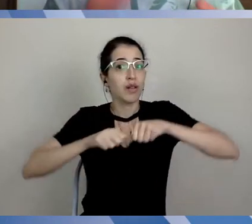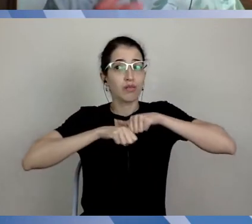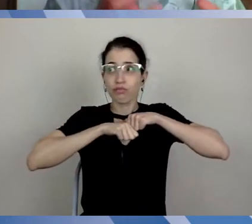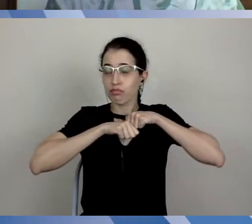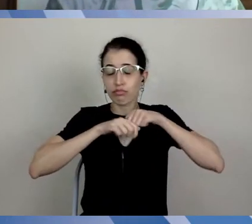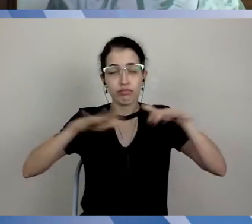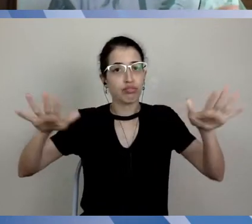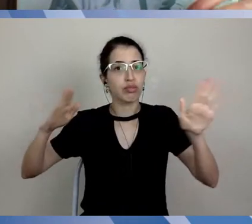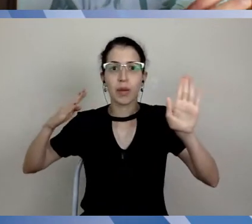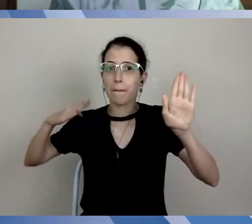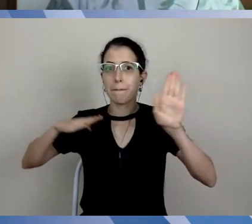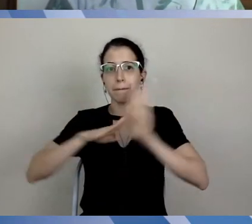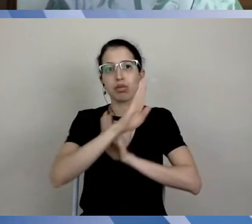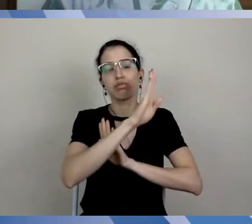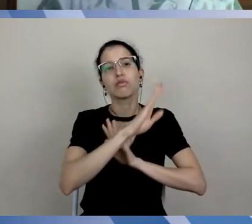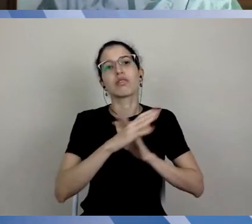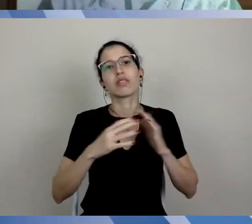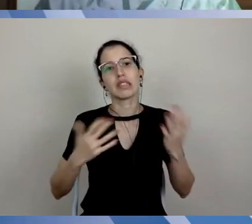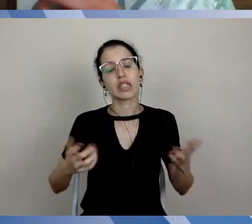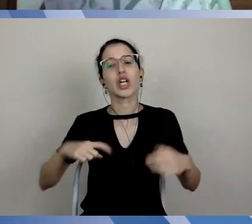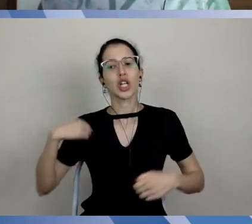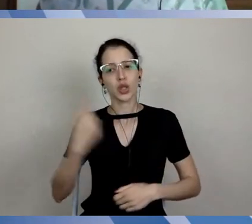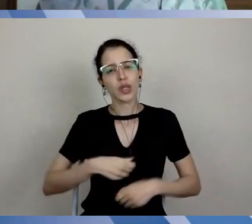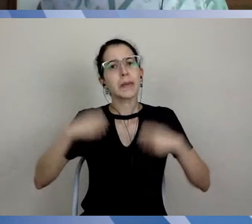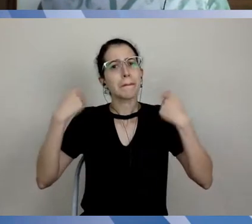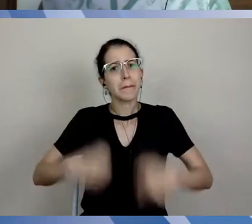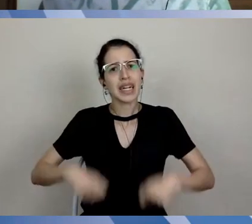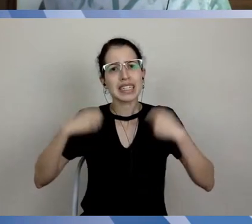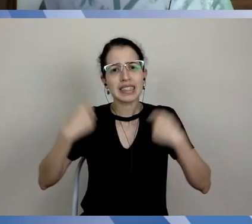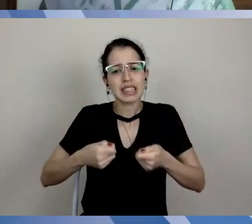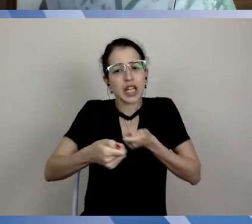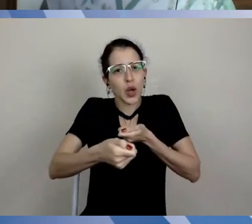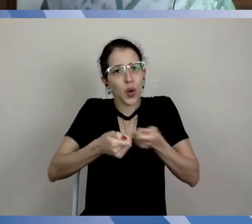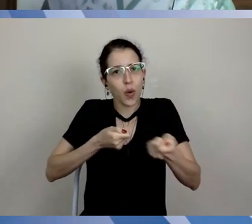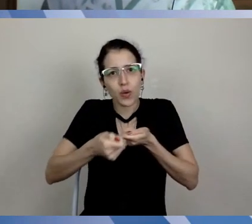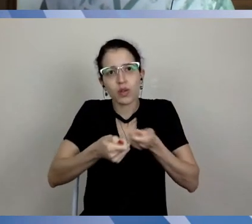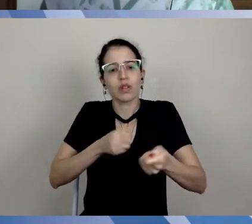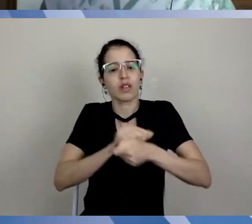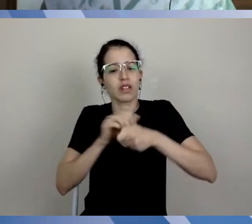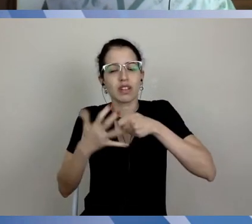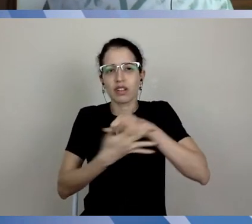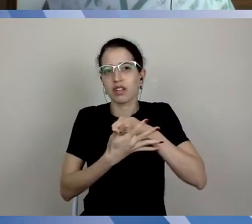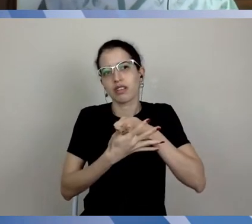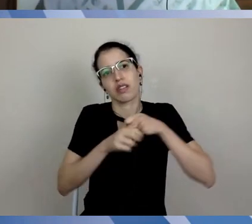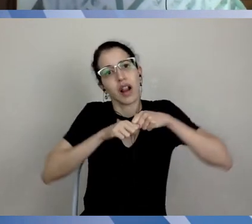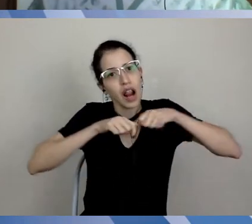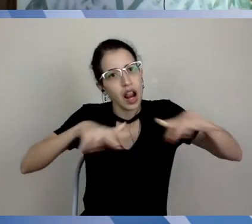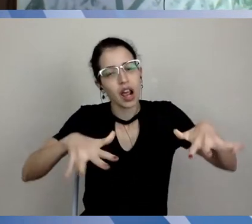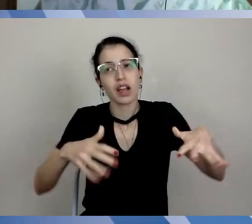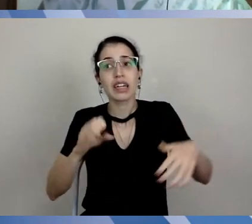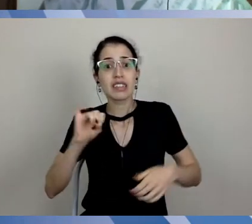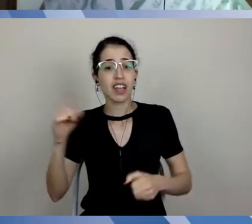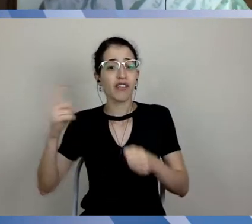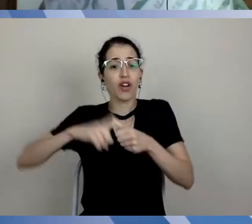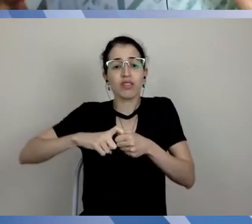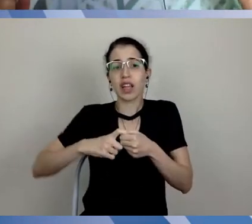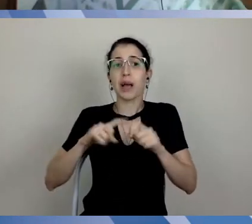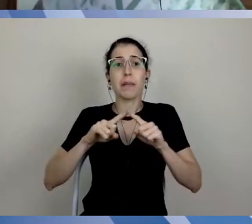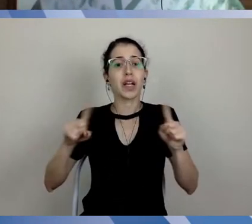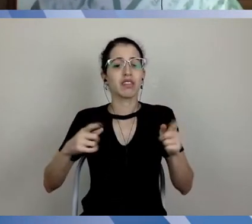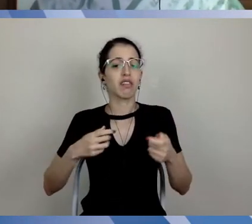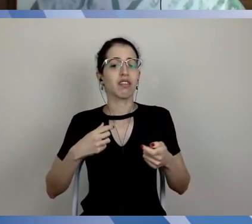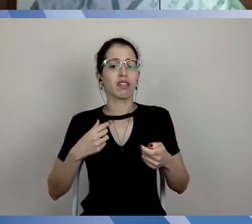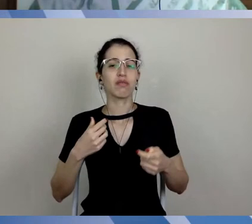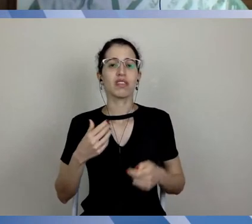eu insisto muito, a gente tem que controlar a pandemia para voltar as coisas, não tem outra maneira. Então, quem está voltando sem controlar a pandemia